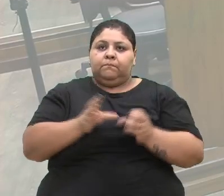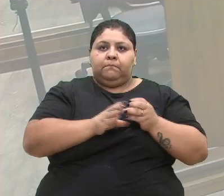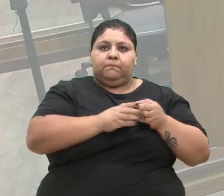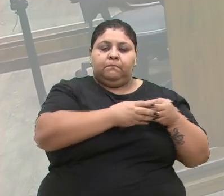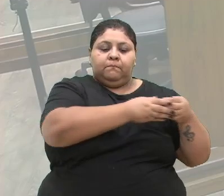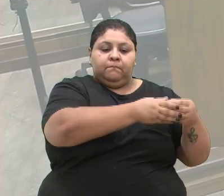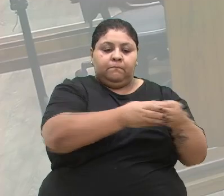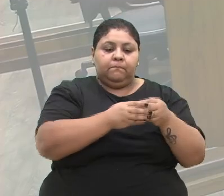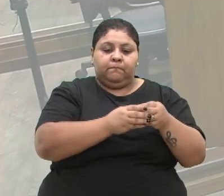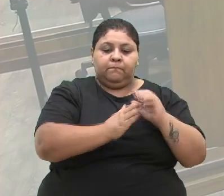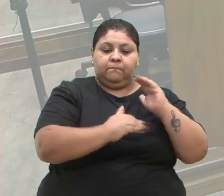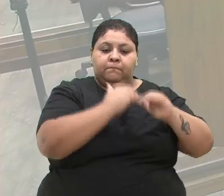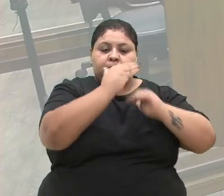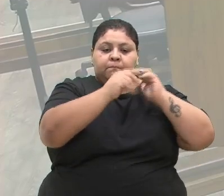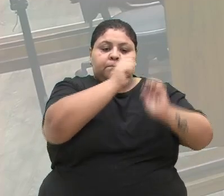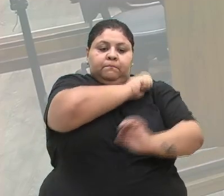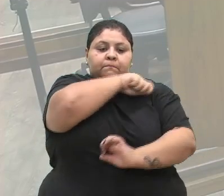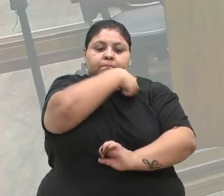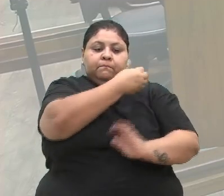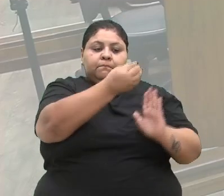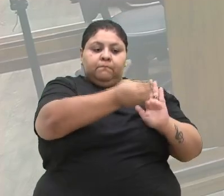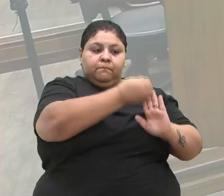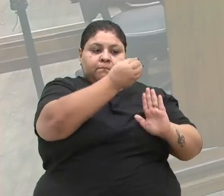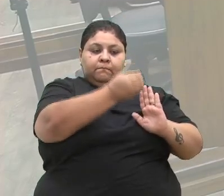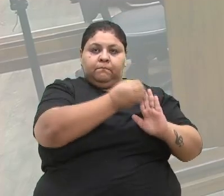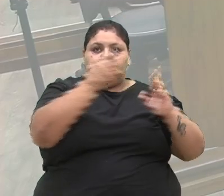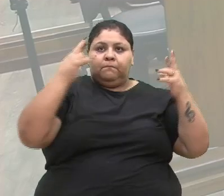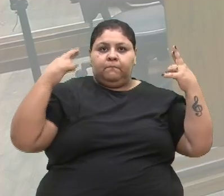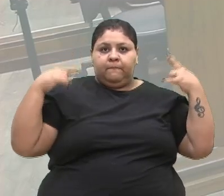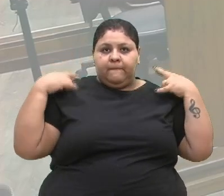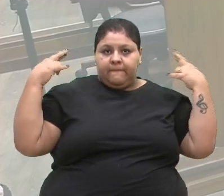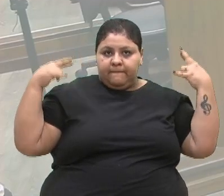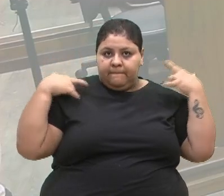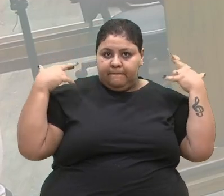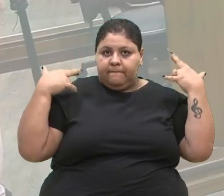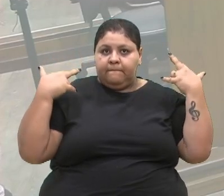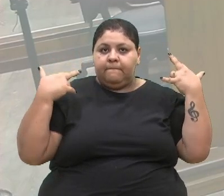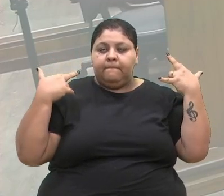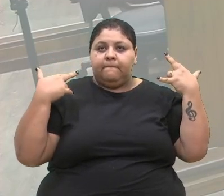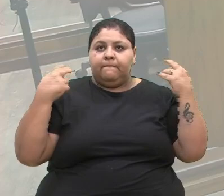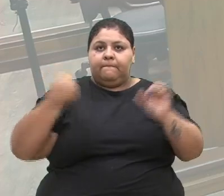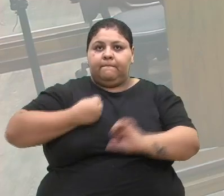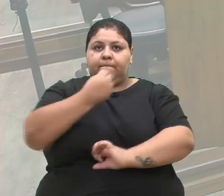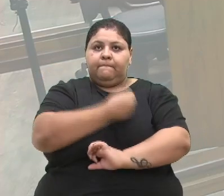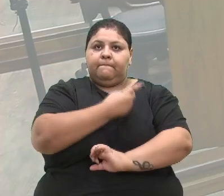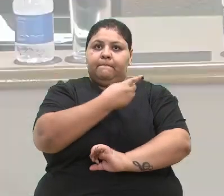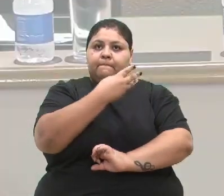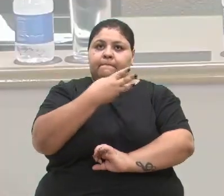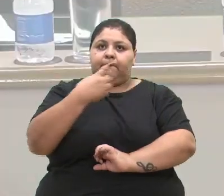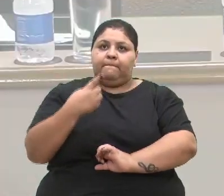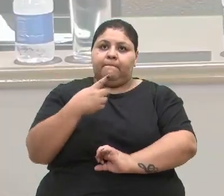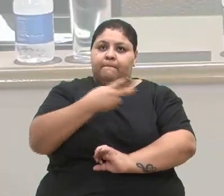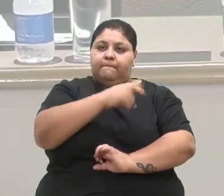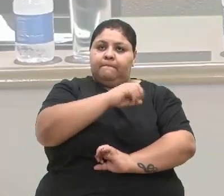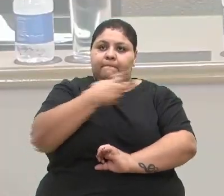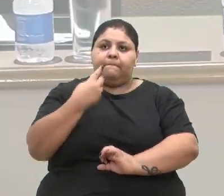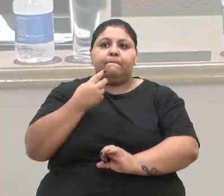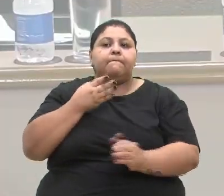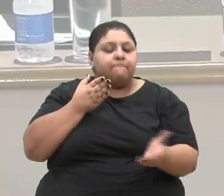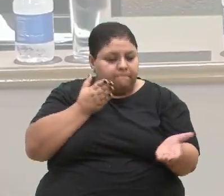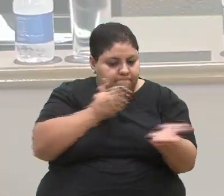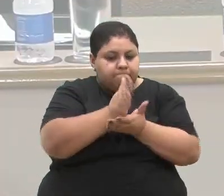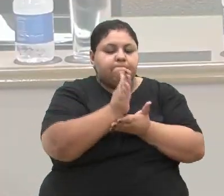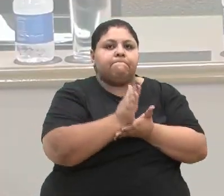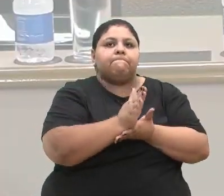Desenvolvimento Econômico, Fiscalização, Controle Justamentário e Turismo, parecer nº 131-2024, favorável.